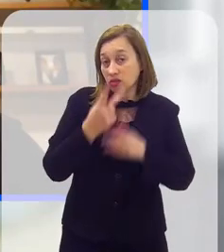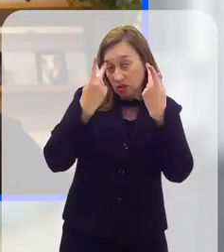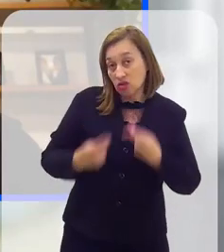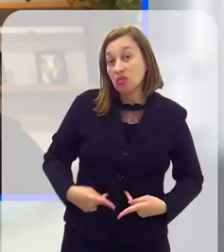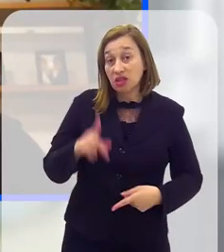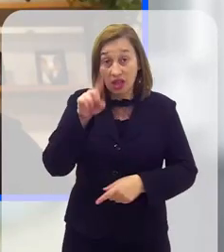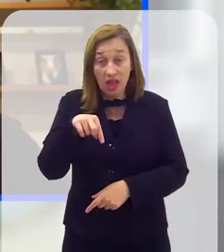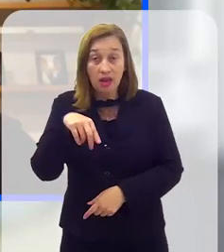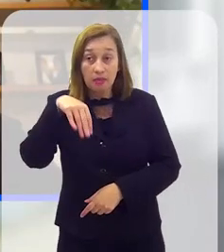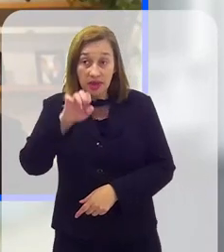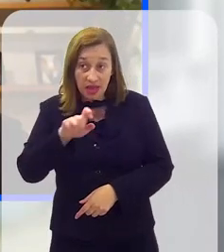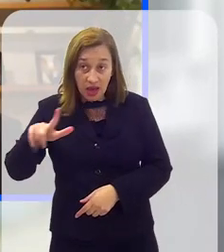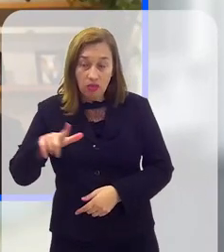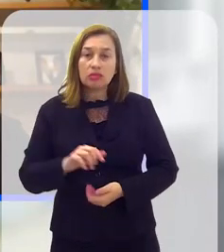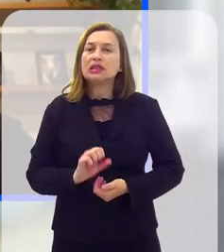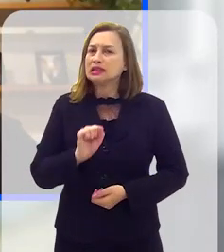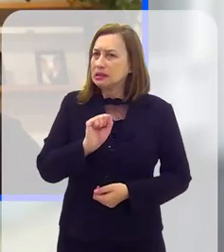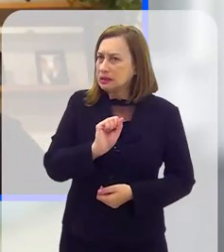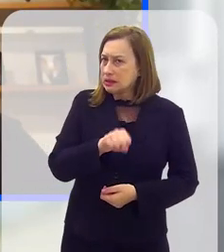Miguel?